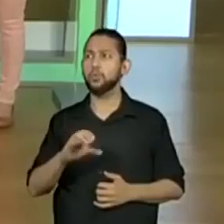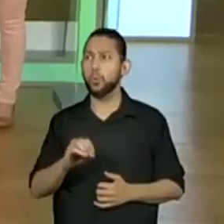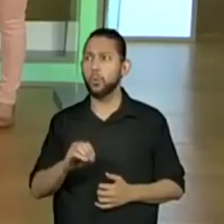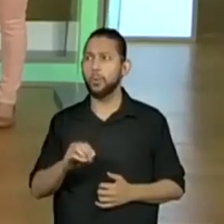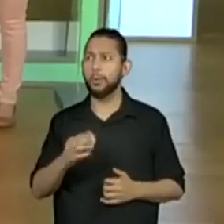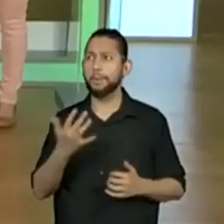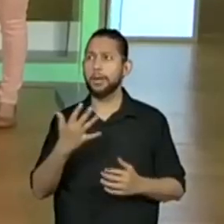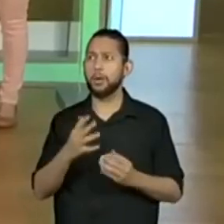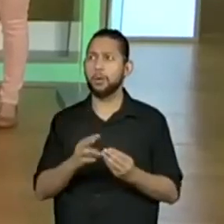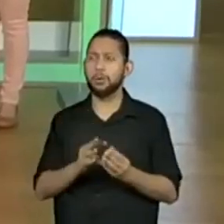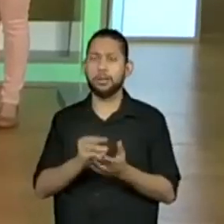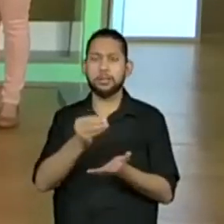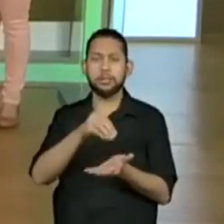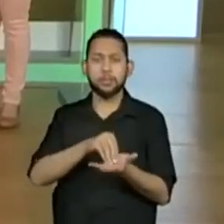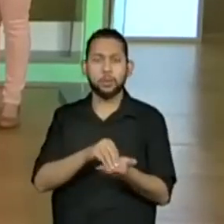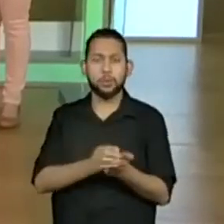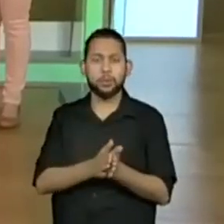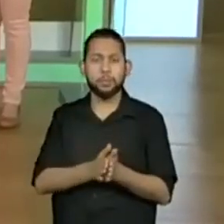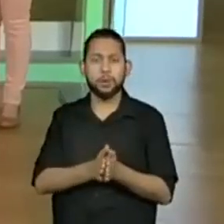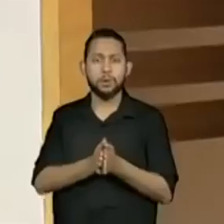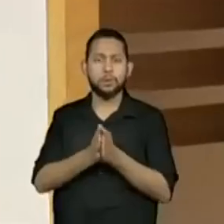Lencinho. Lencinho. Lencinho.